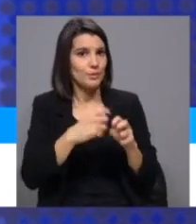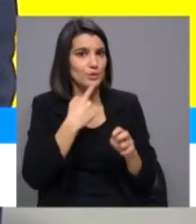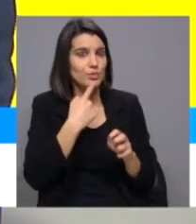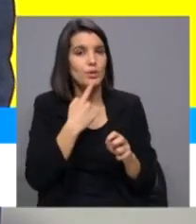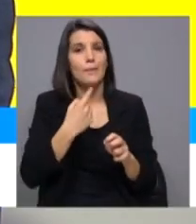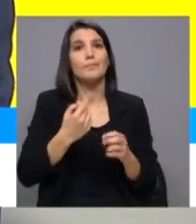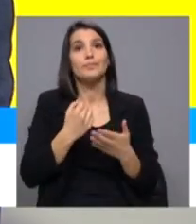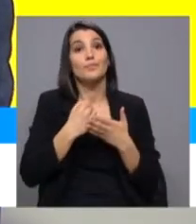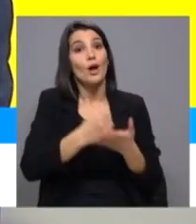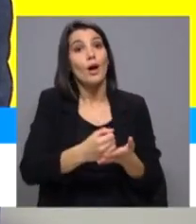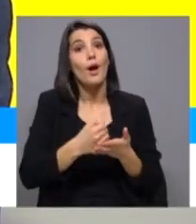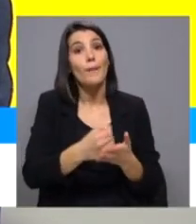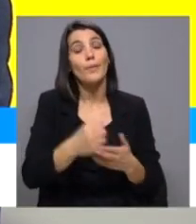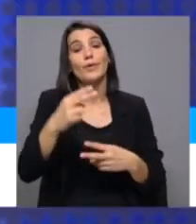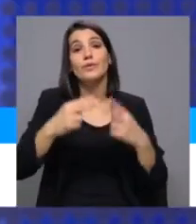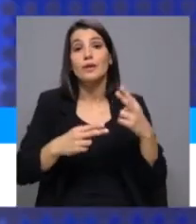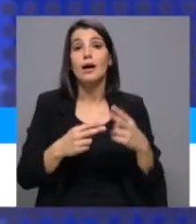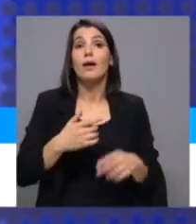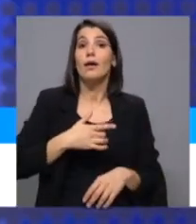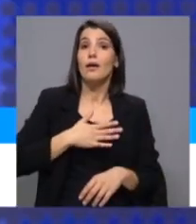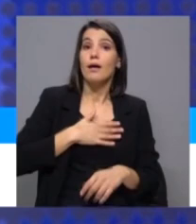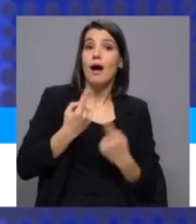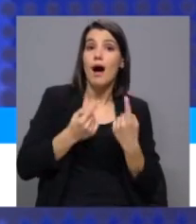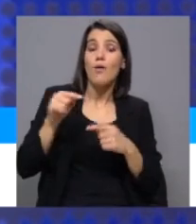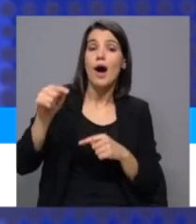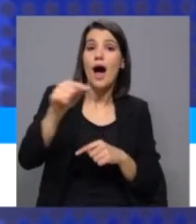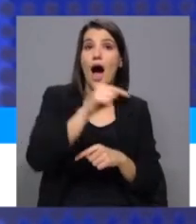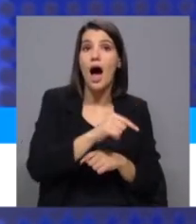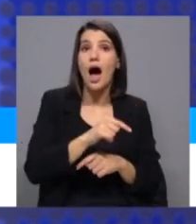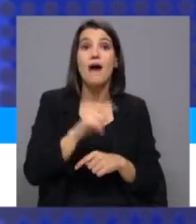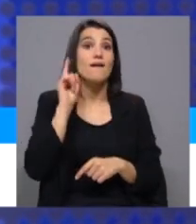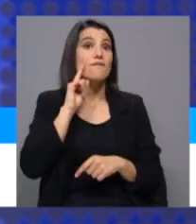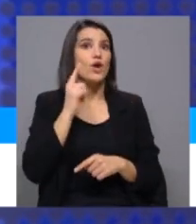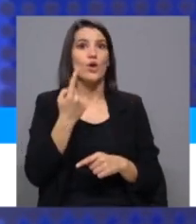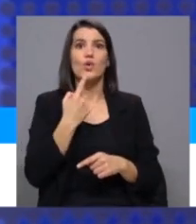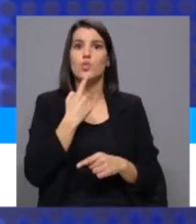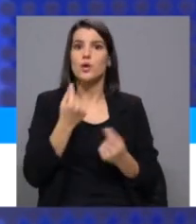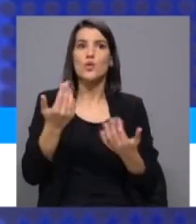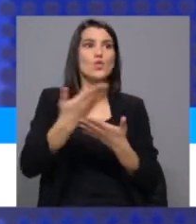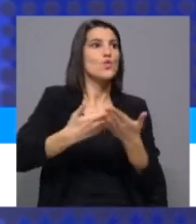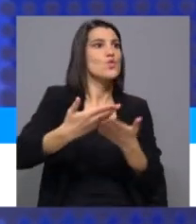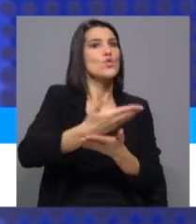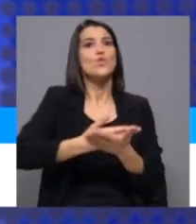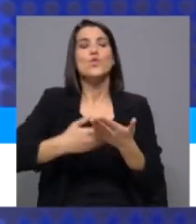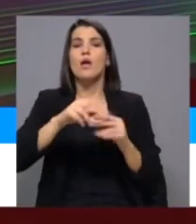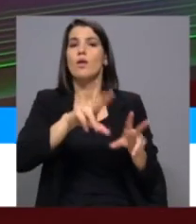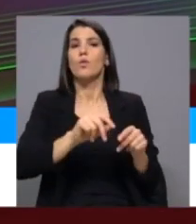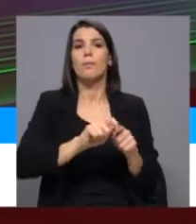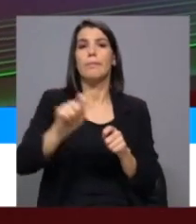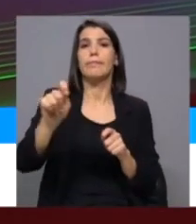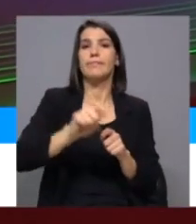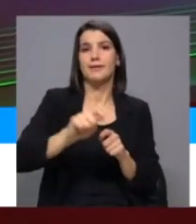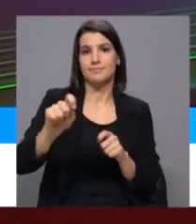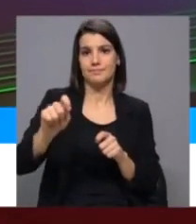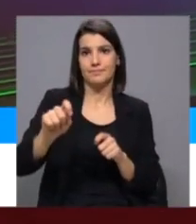fiscais, que faz com que empresas que geram muito valor, nunca paguem a sua parte justa e